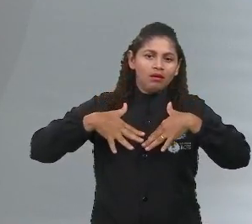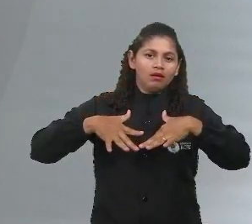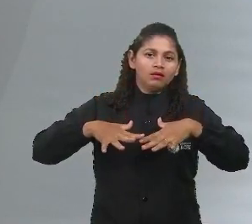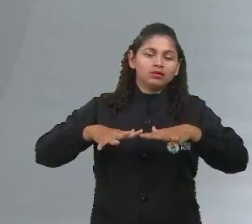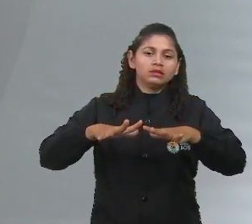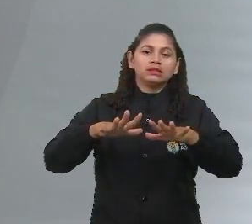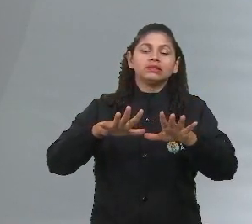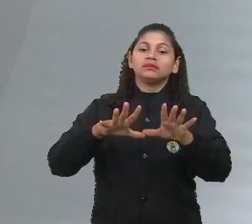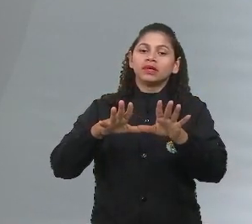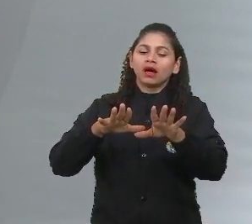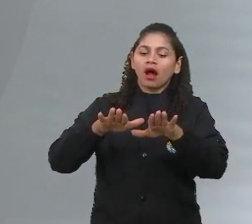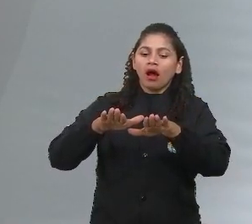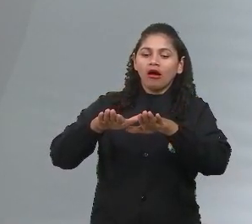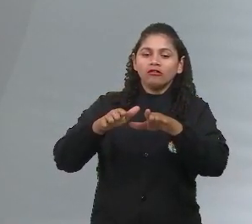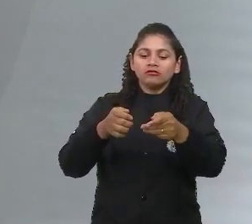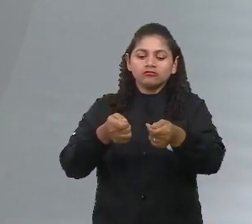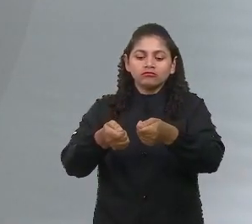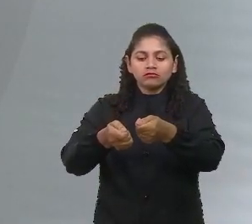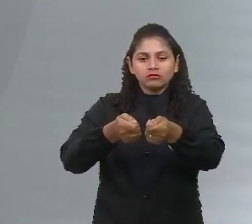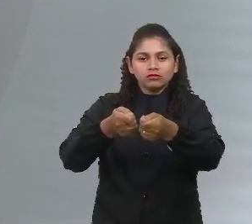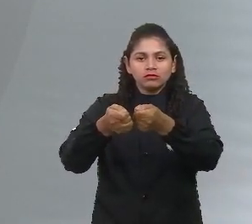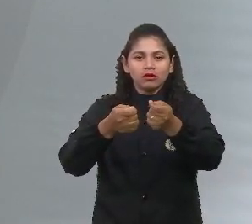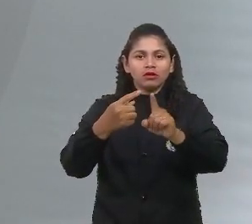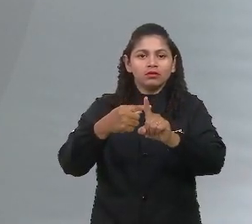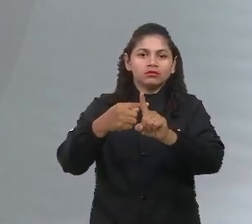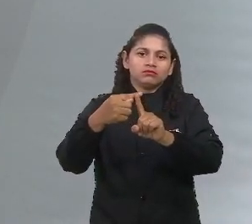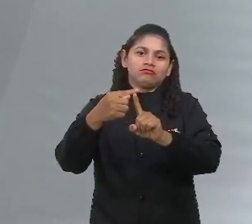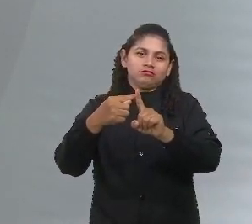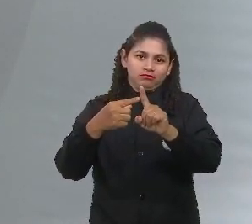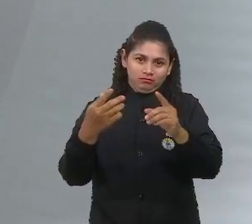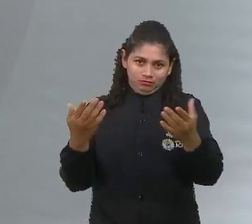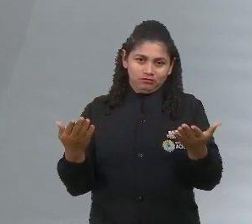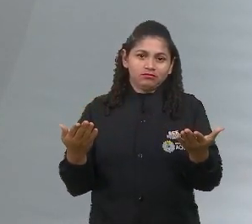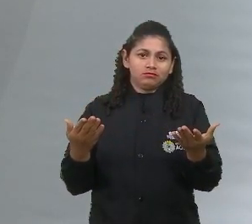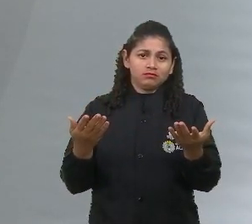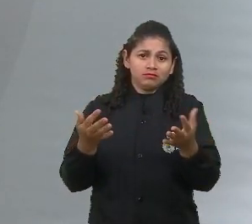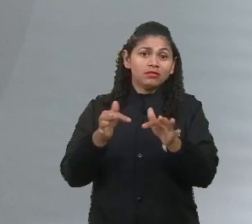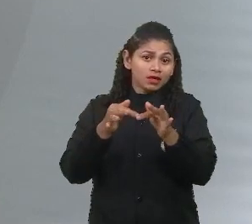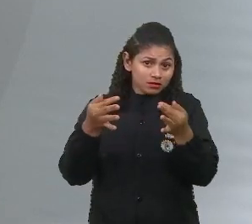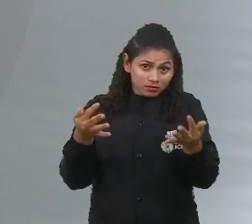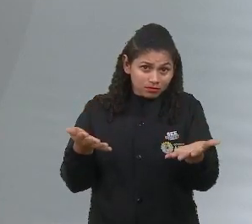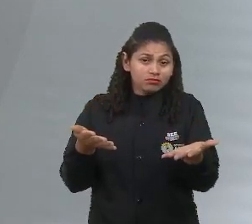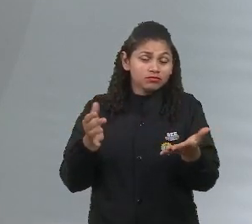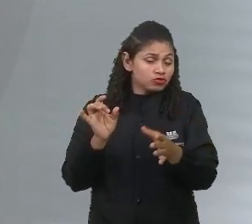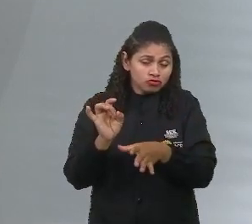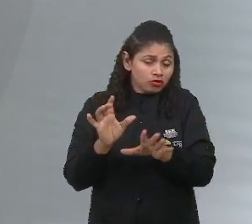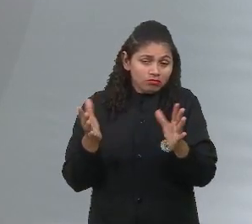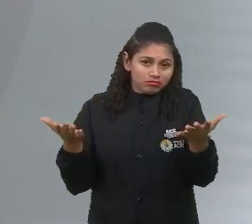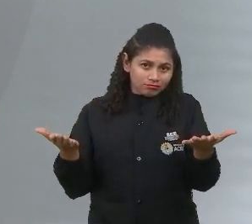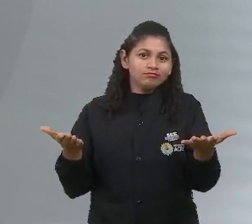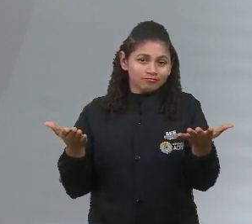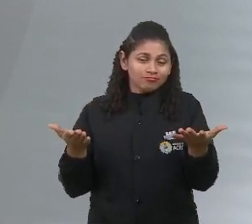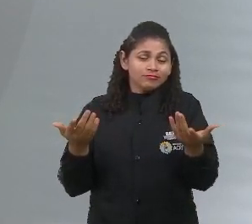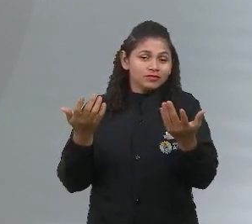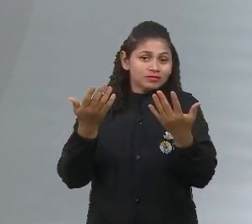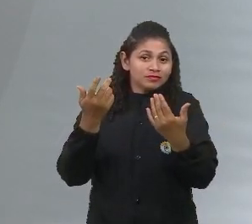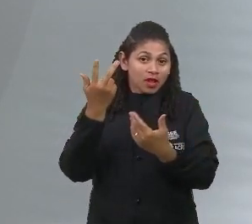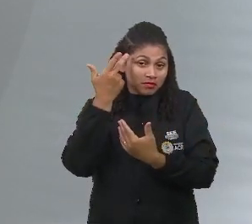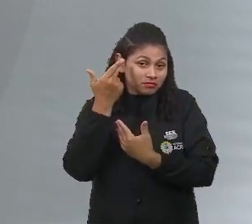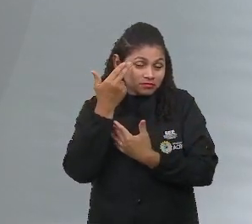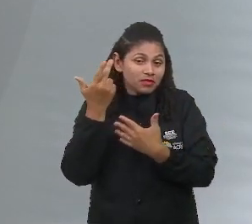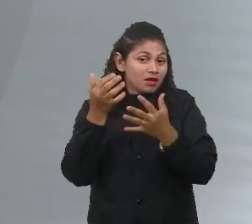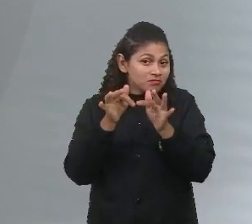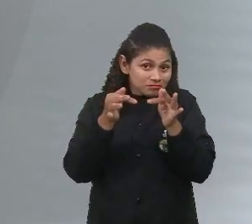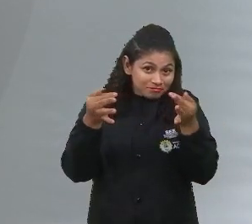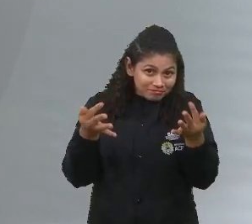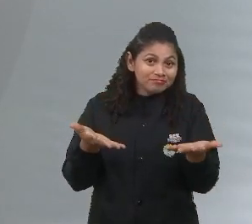a temperatura, esfriar o corpo. É só isso. Simples. Isso é só isso, professor. É só para manter o equilíbrio. Temperatura. está assim.